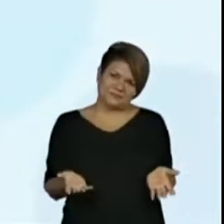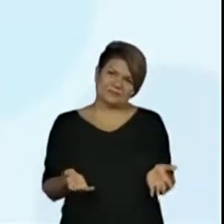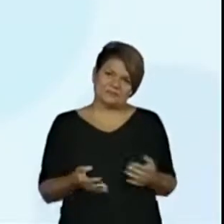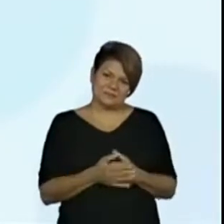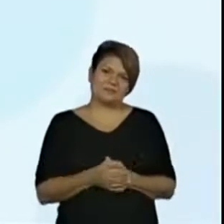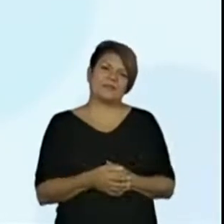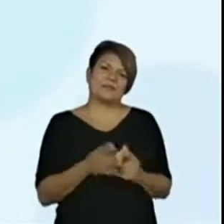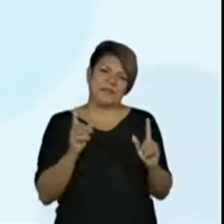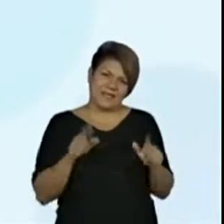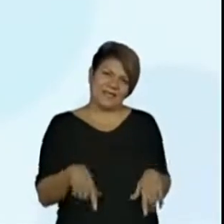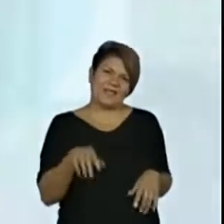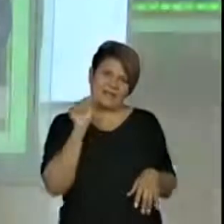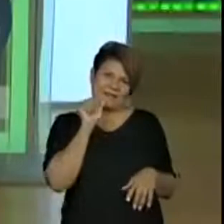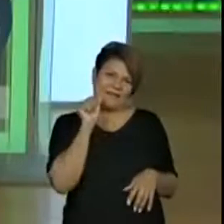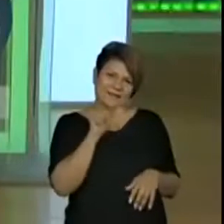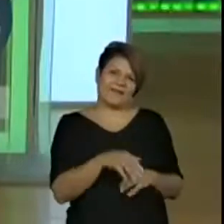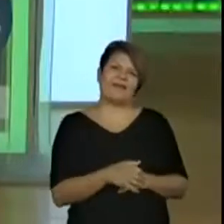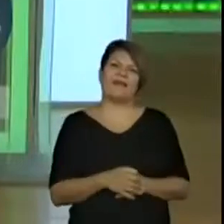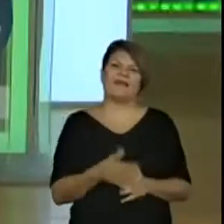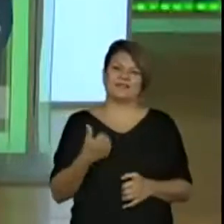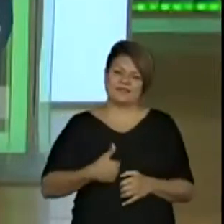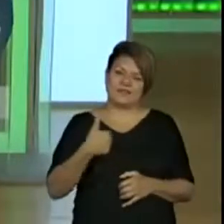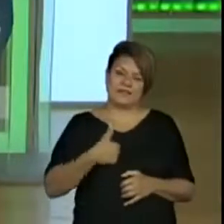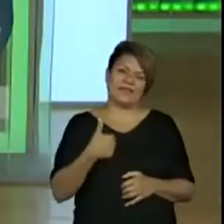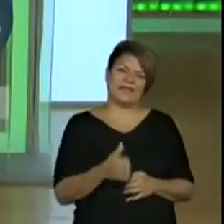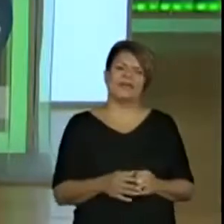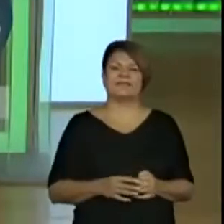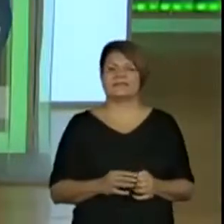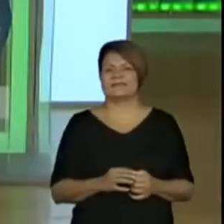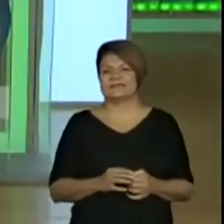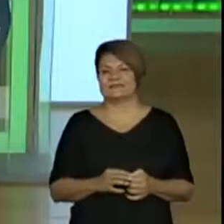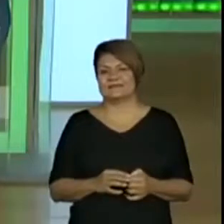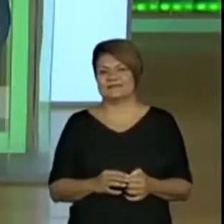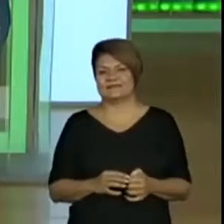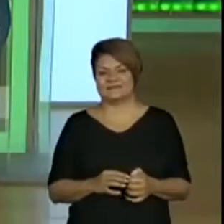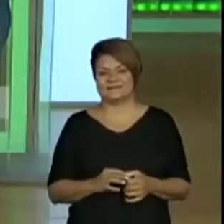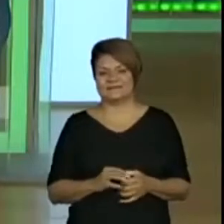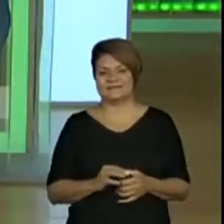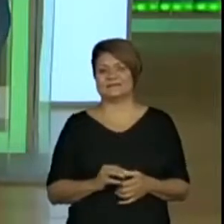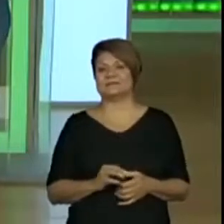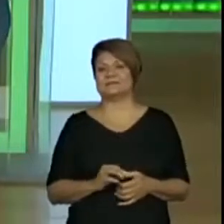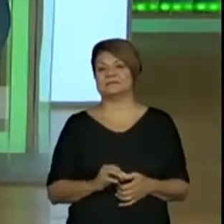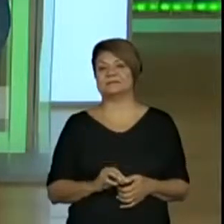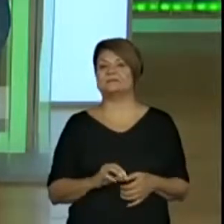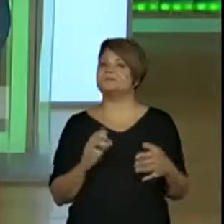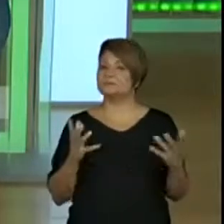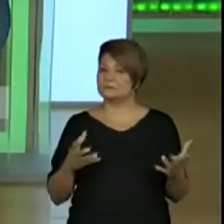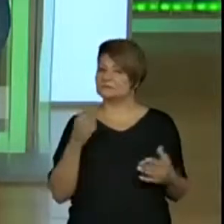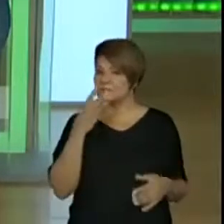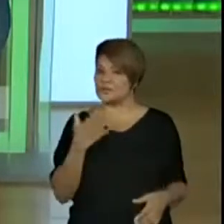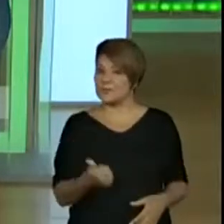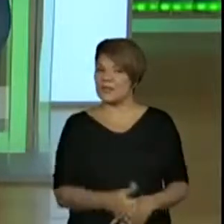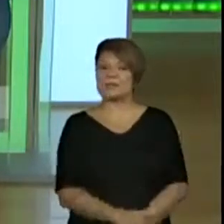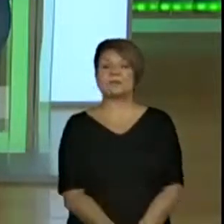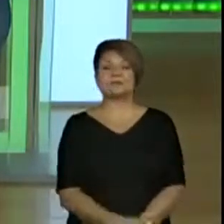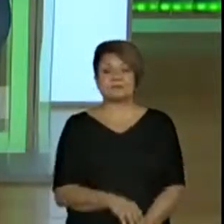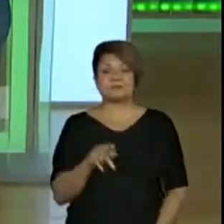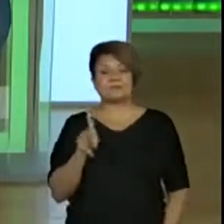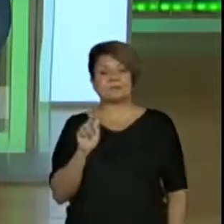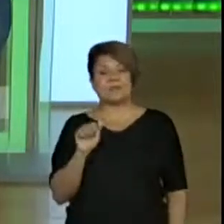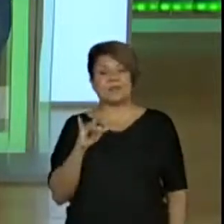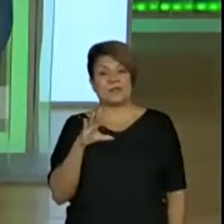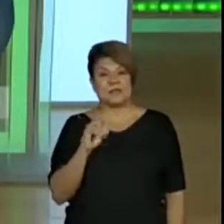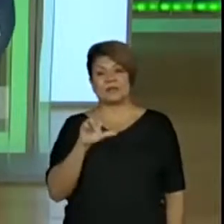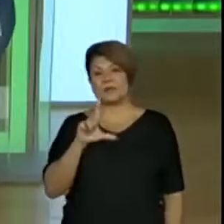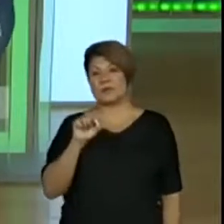alunos? Agora é o legalzinho. Agora subiu o joinha. Agora o joinha. Isso aí, muito bem, Caio. Muito